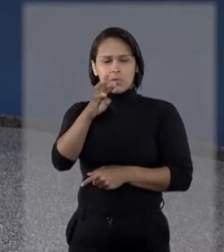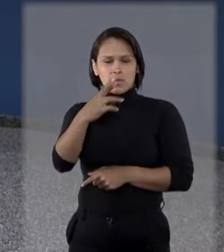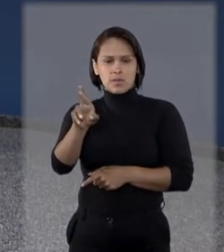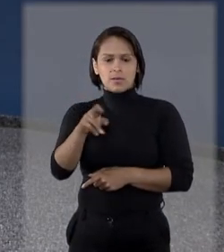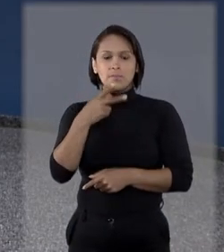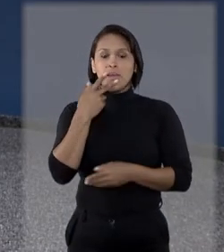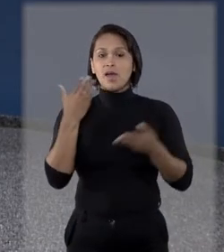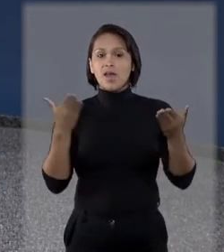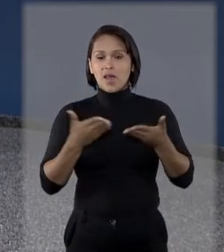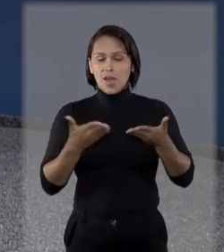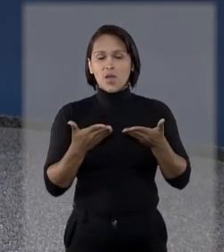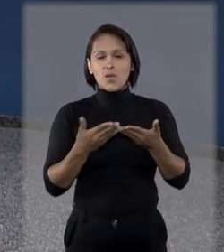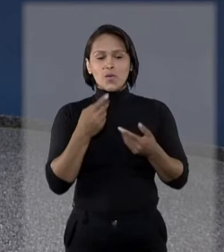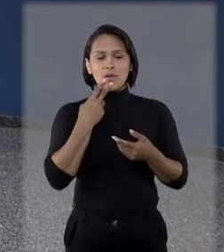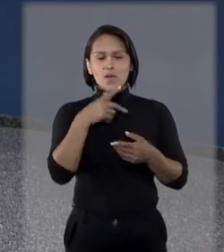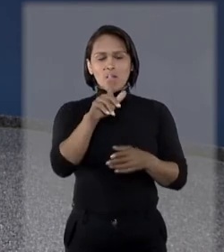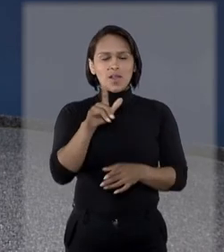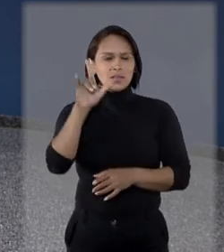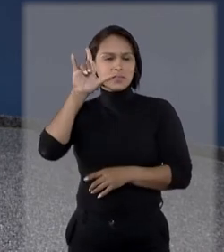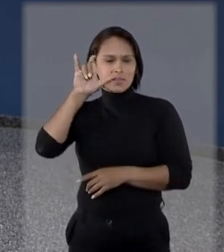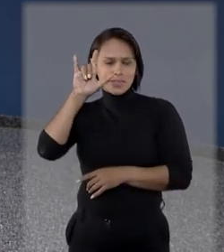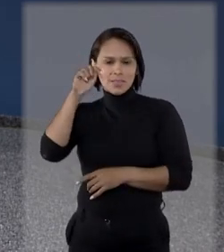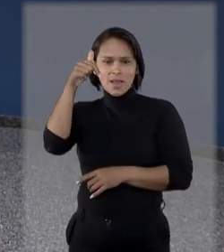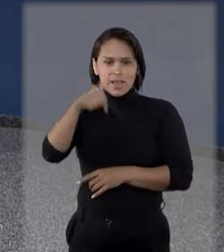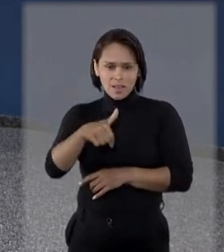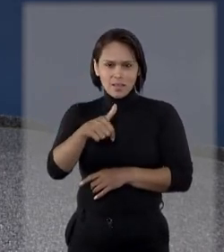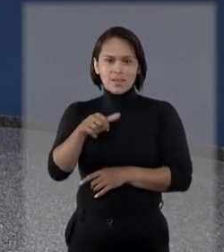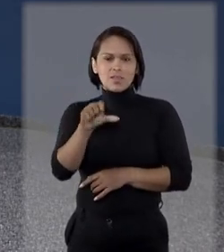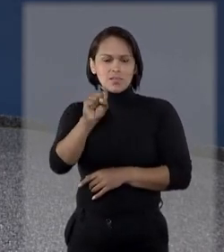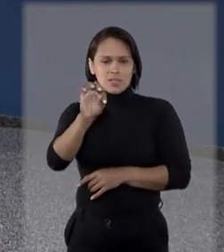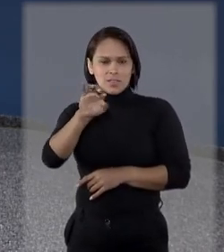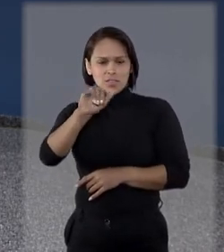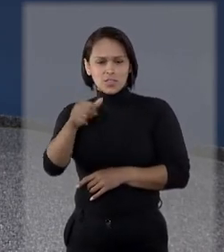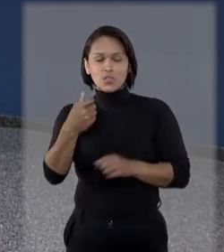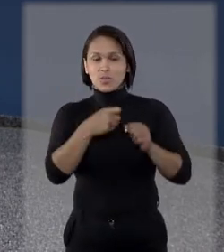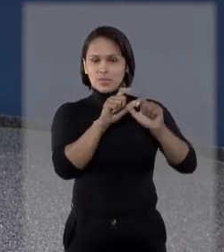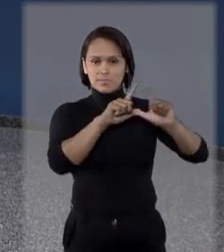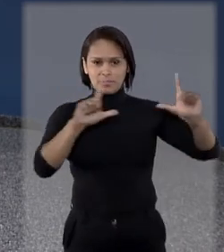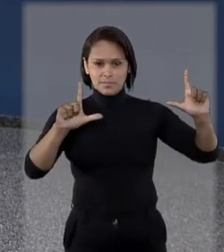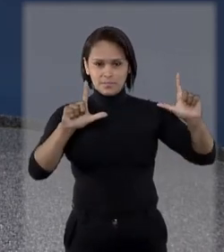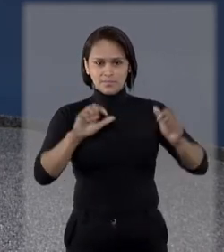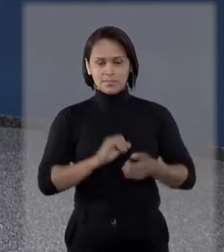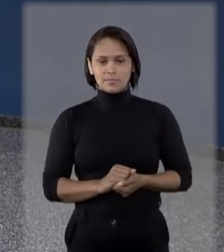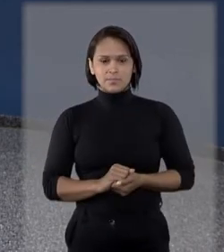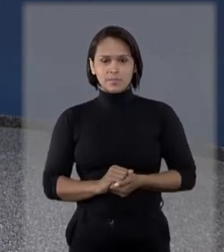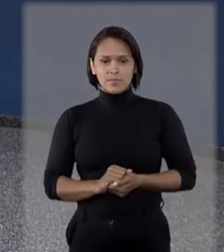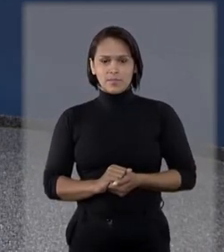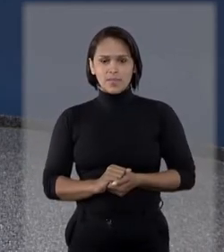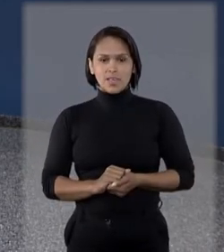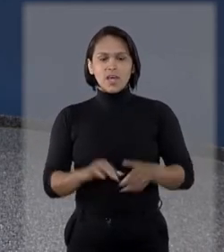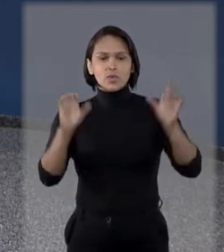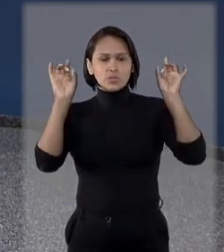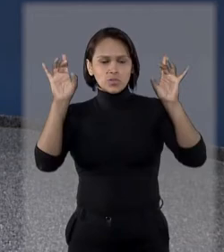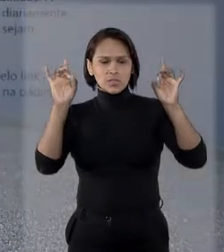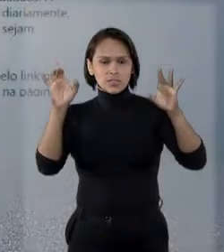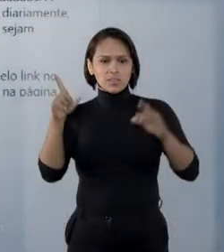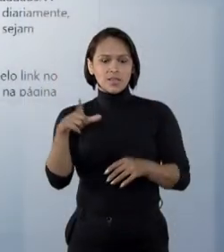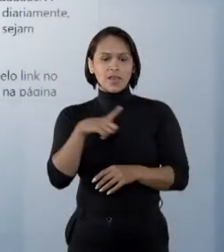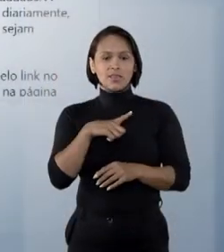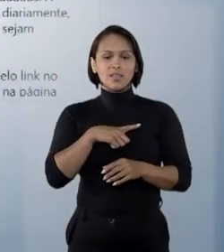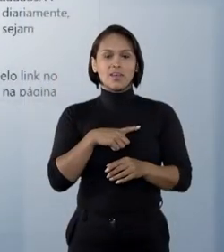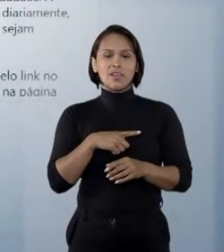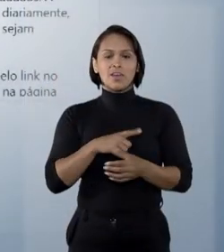Agora é hora de dar uma olhadinha no Instagram do Tribunal. Vamos ver aqui no nosso telão. Entre os destaques,